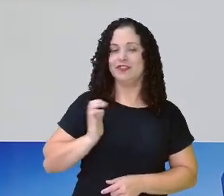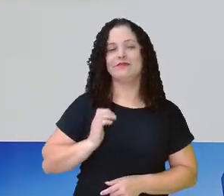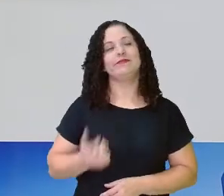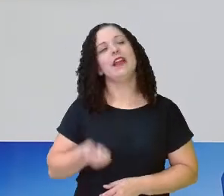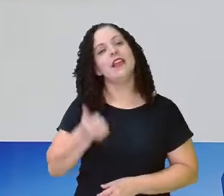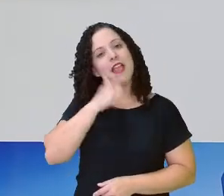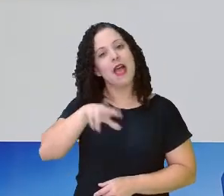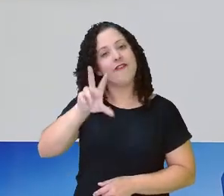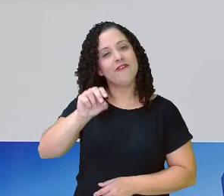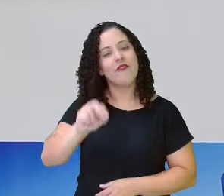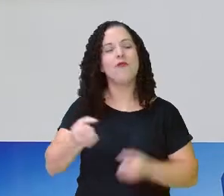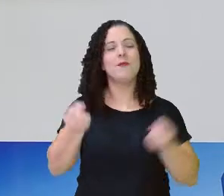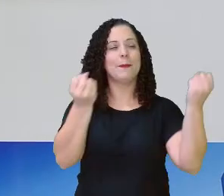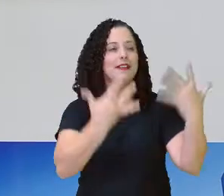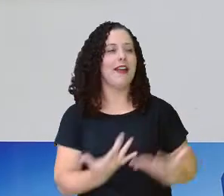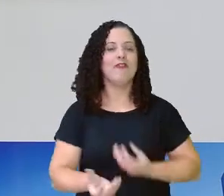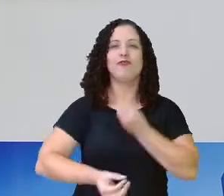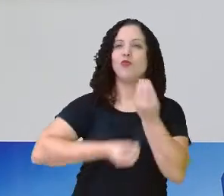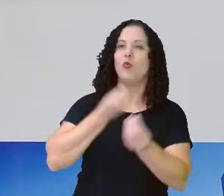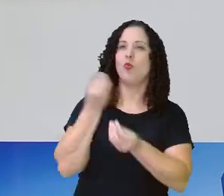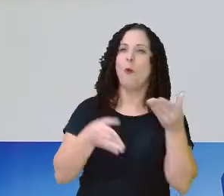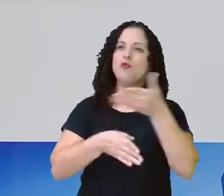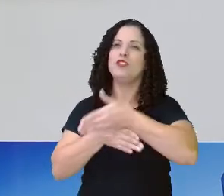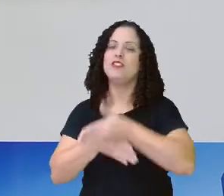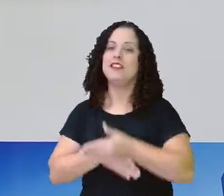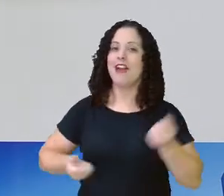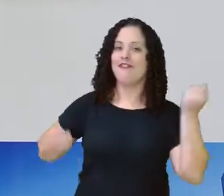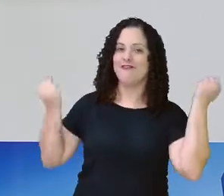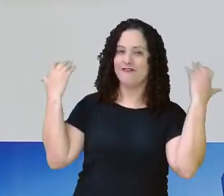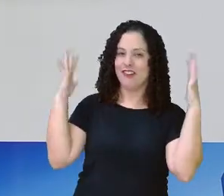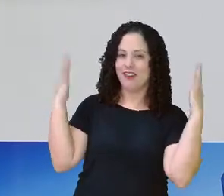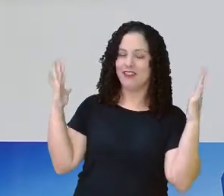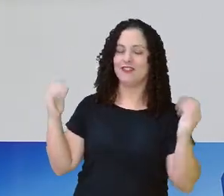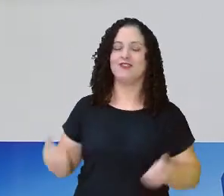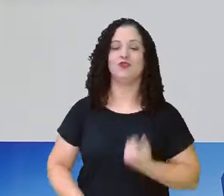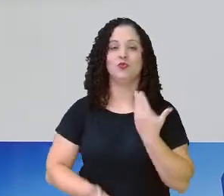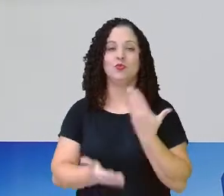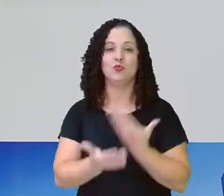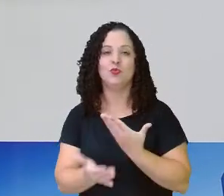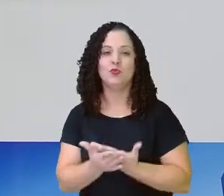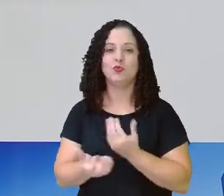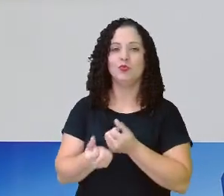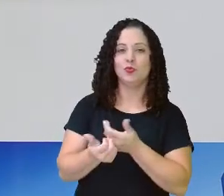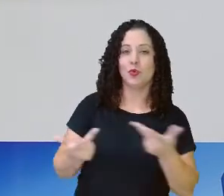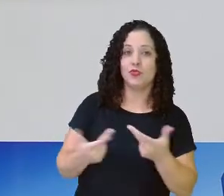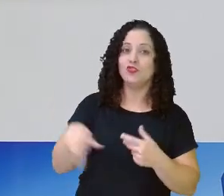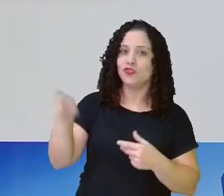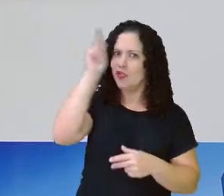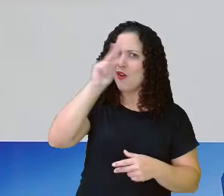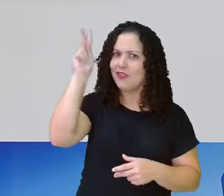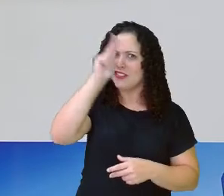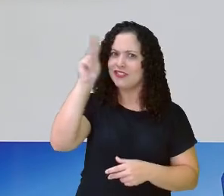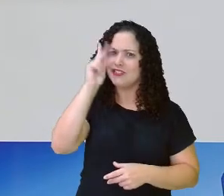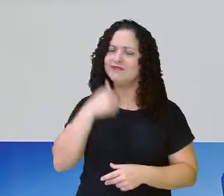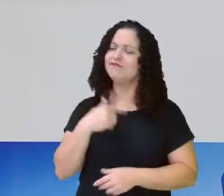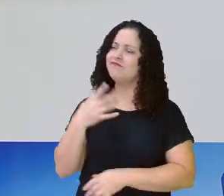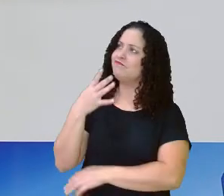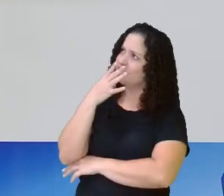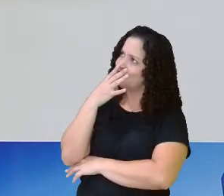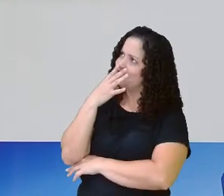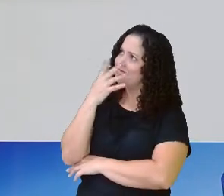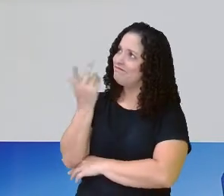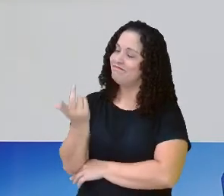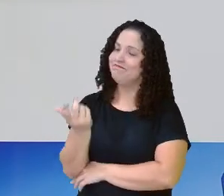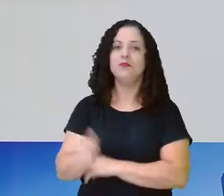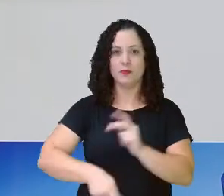como era a forma, como as festas que iam, o jeito que estudava. Tudo isso são contar histórias. Então, a humanidade,